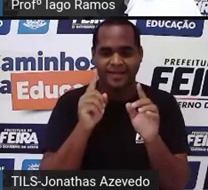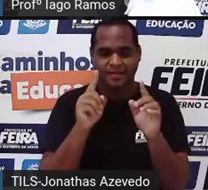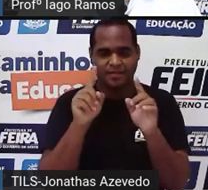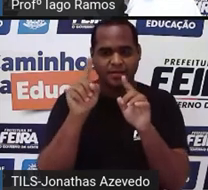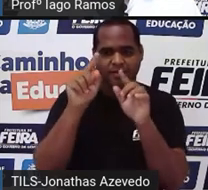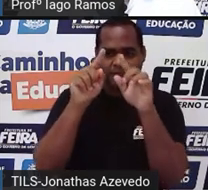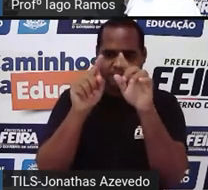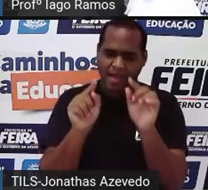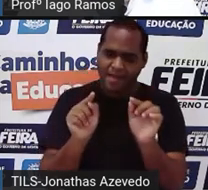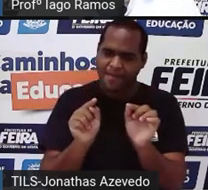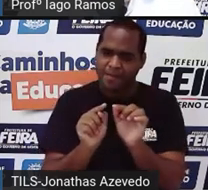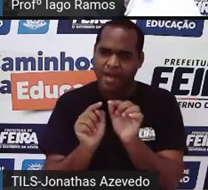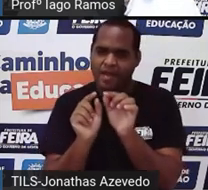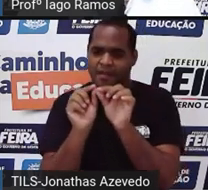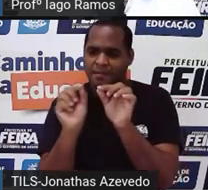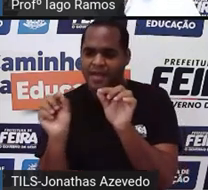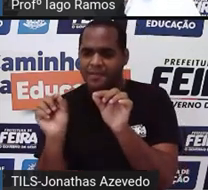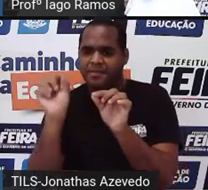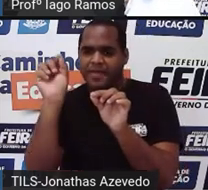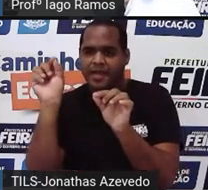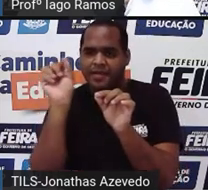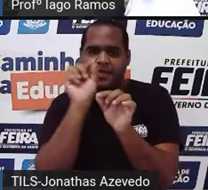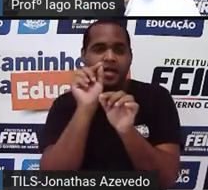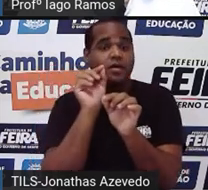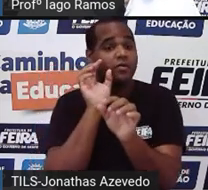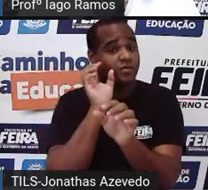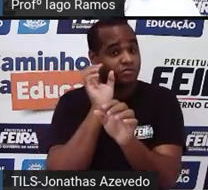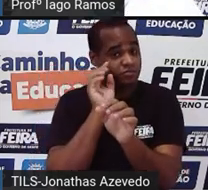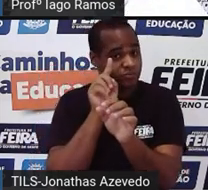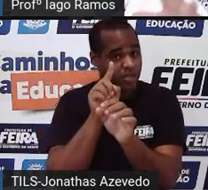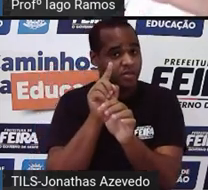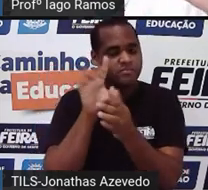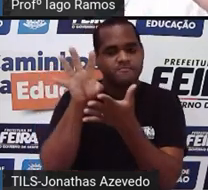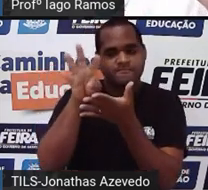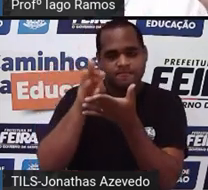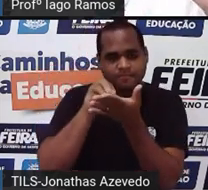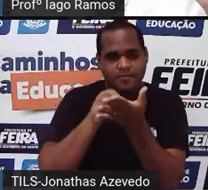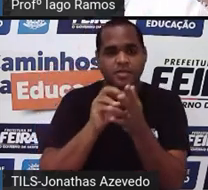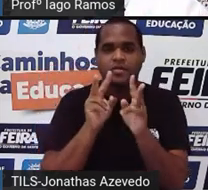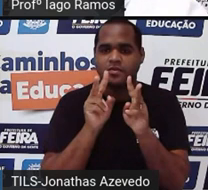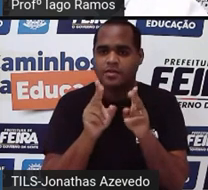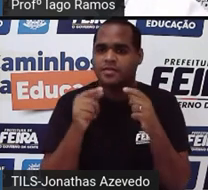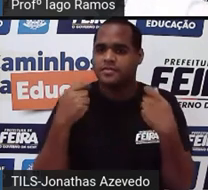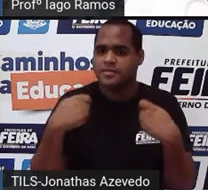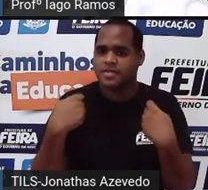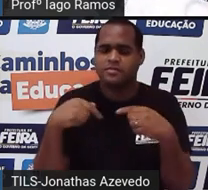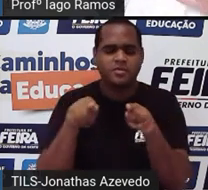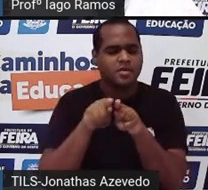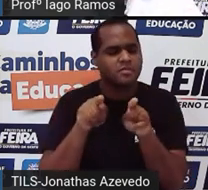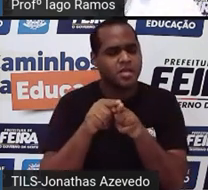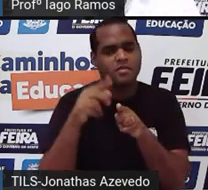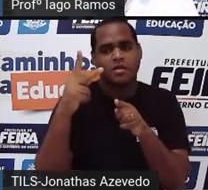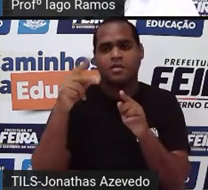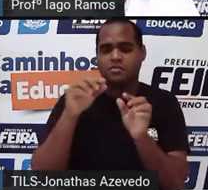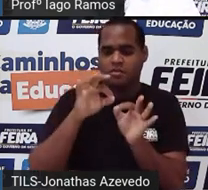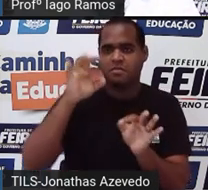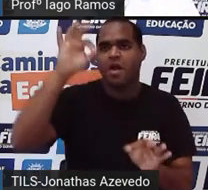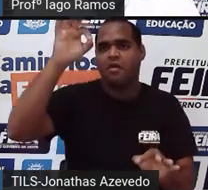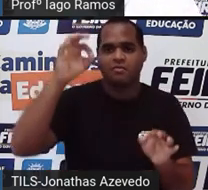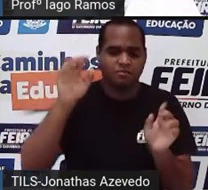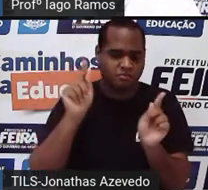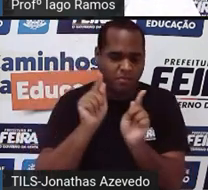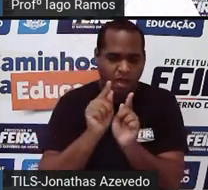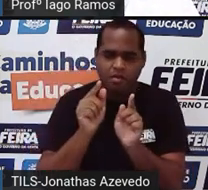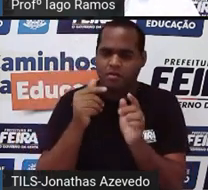no papel, no seu caderno que você usa para estudar matemática, com o tamanho que você quiser, com as medidas que você